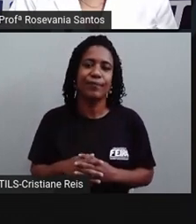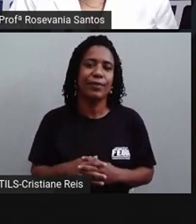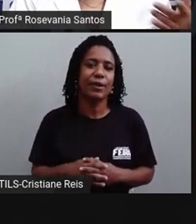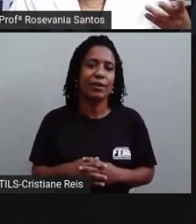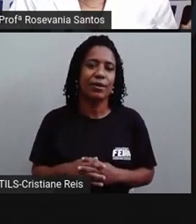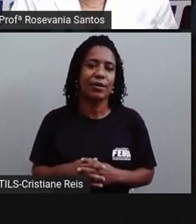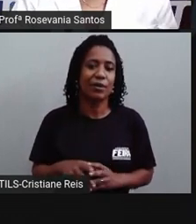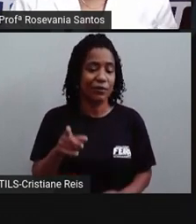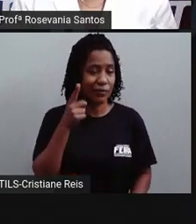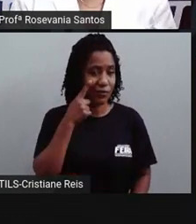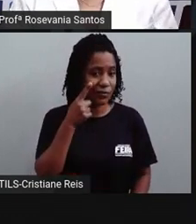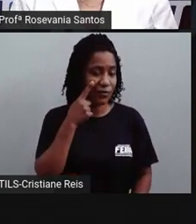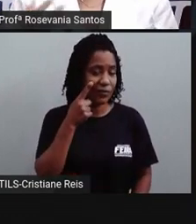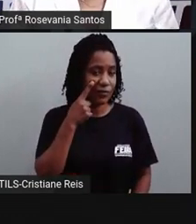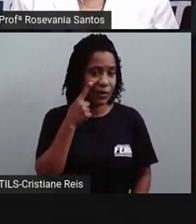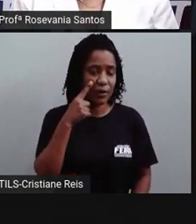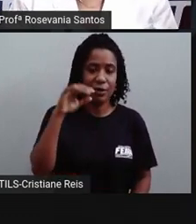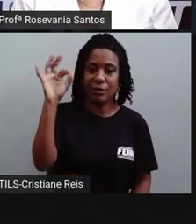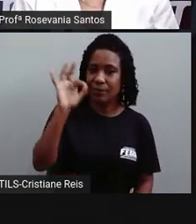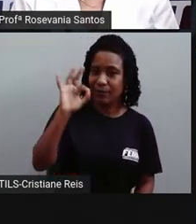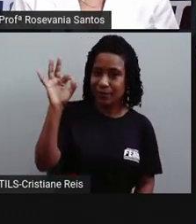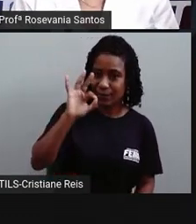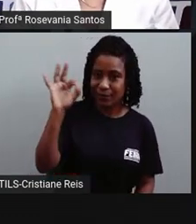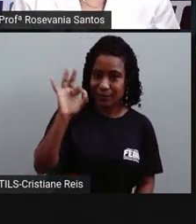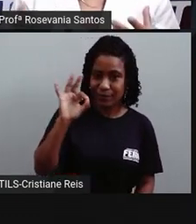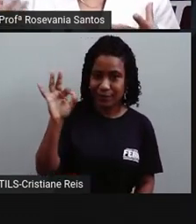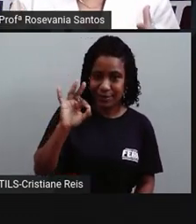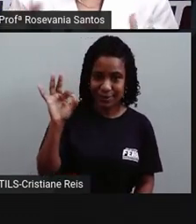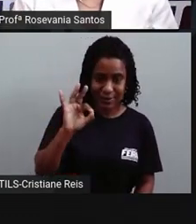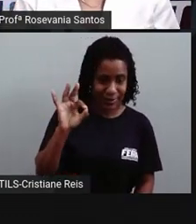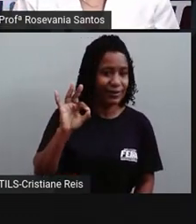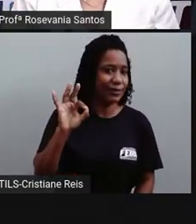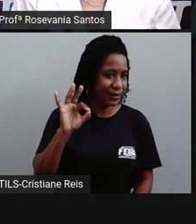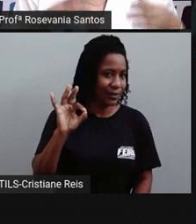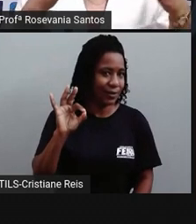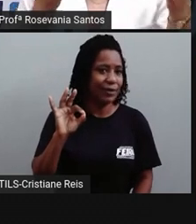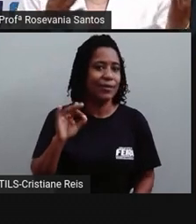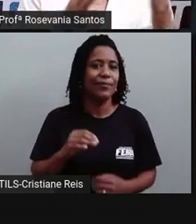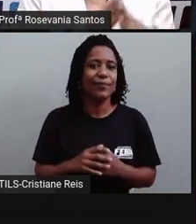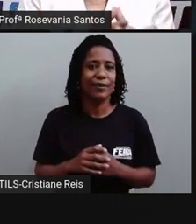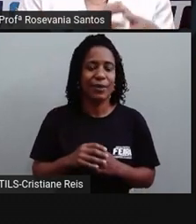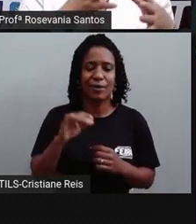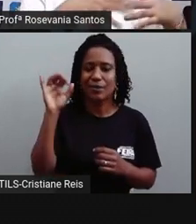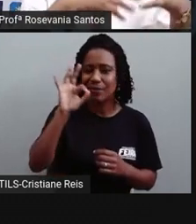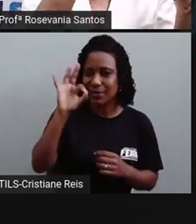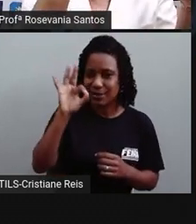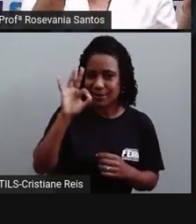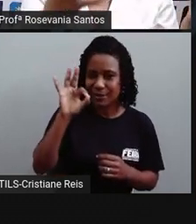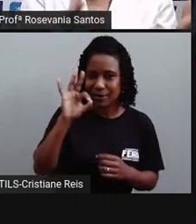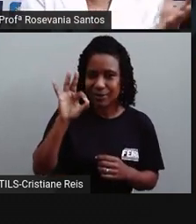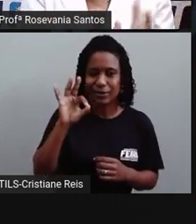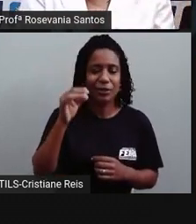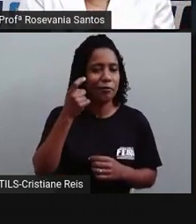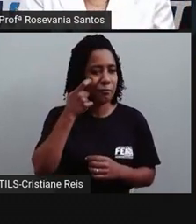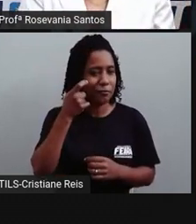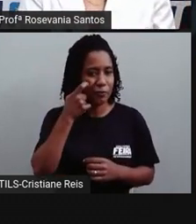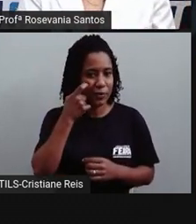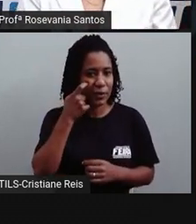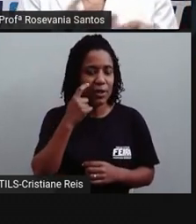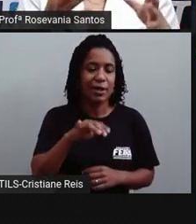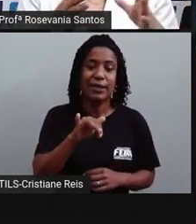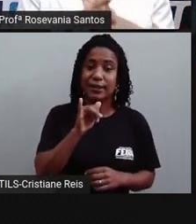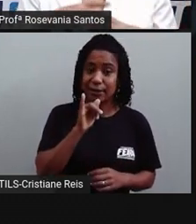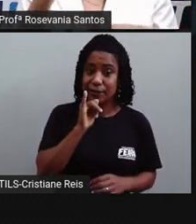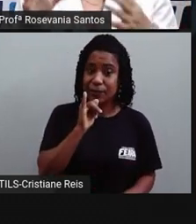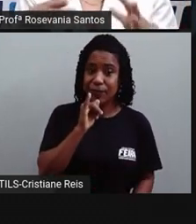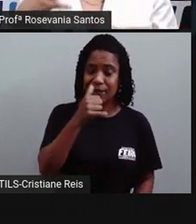percentual, né, uma percentagem, uma milagem, né, que a gente chama. Percentagem baseada na ideia de 100, né,